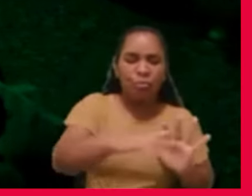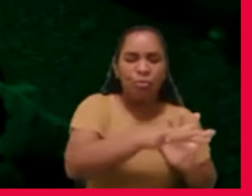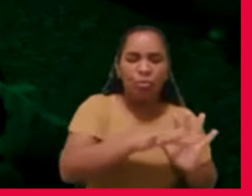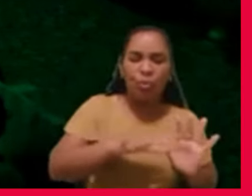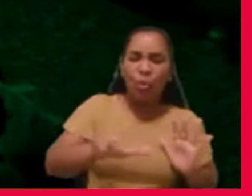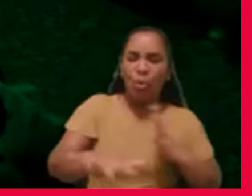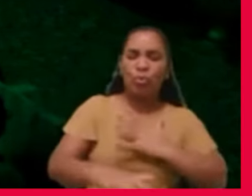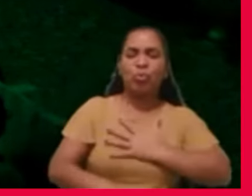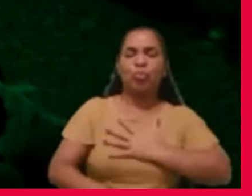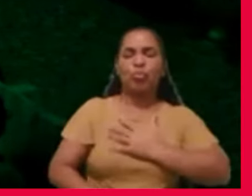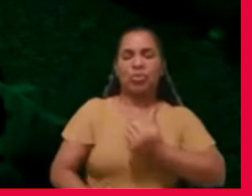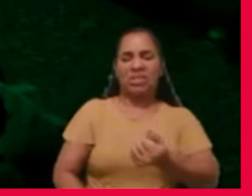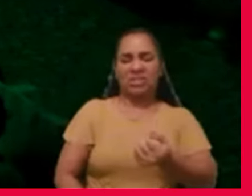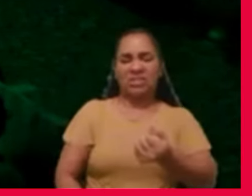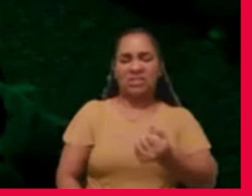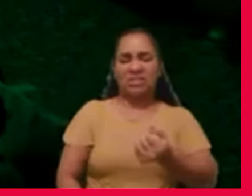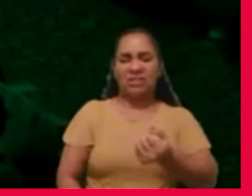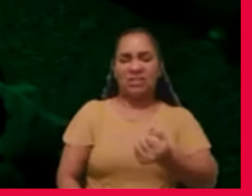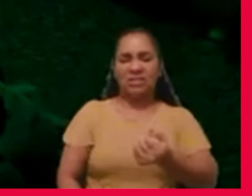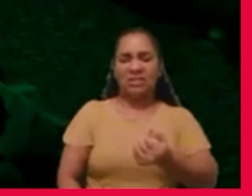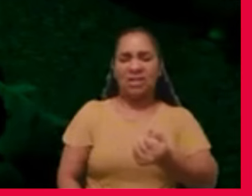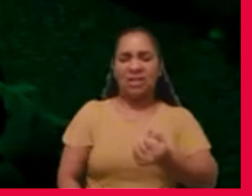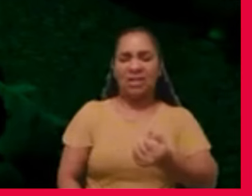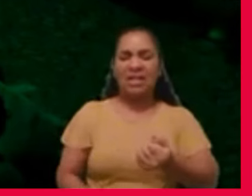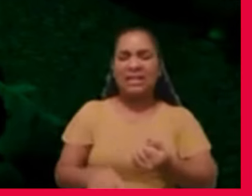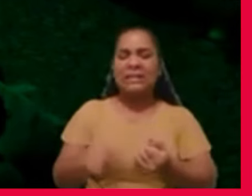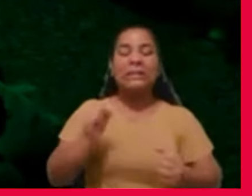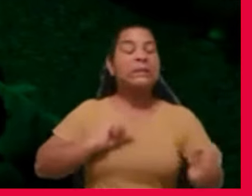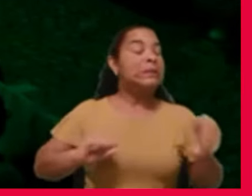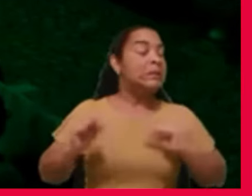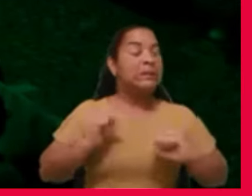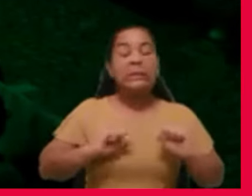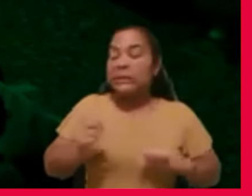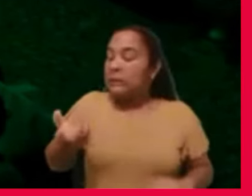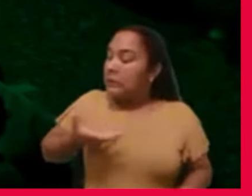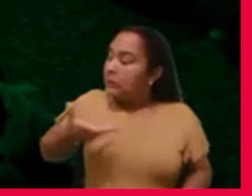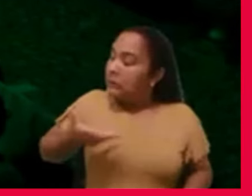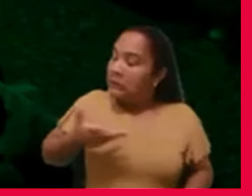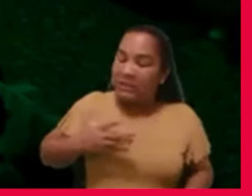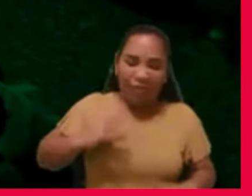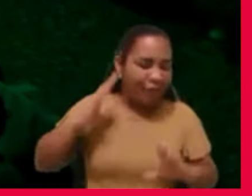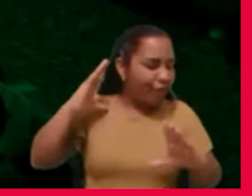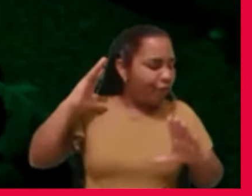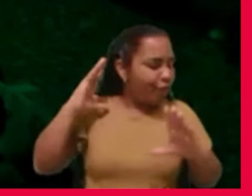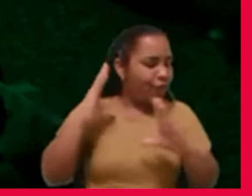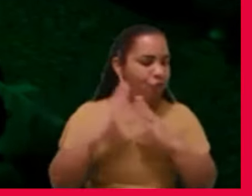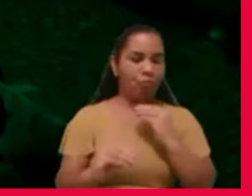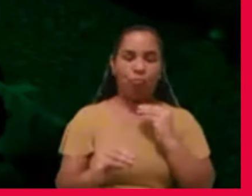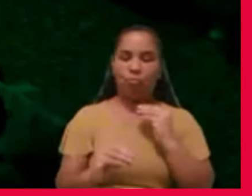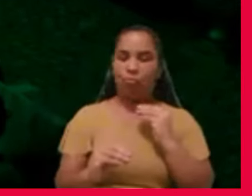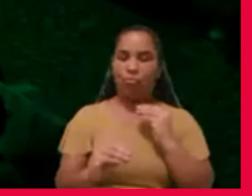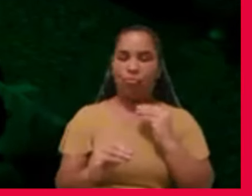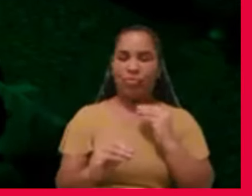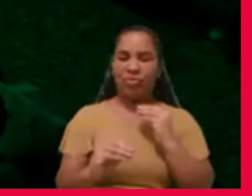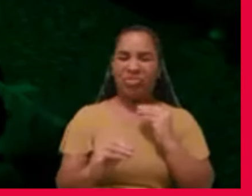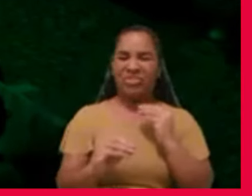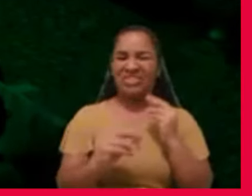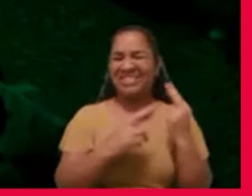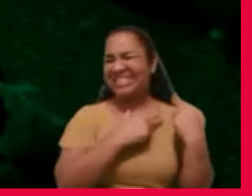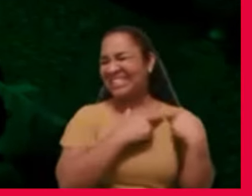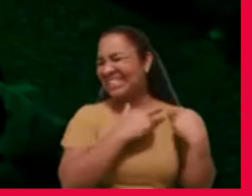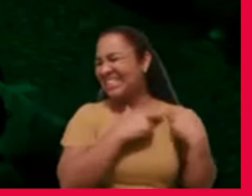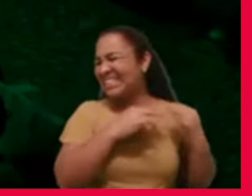aqueles que se atressaram em fugir das responsabilidades